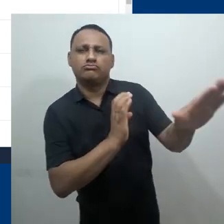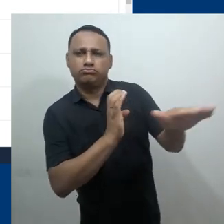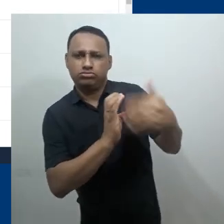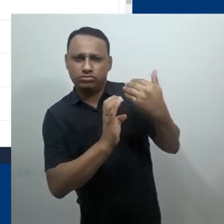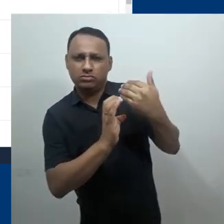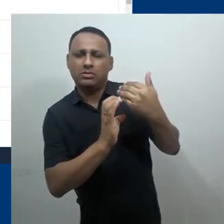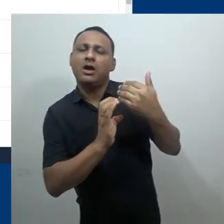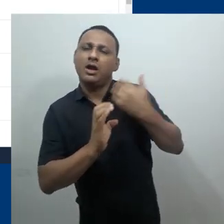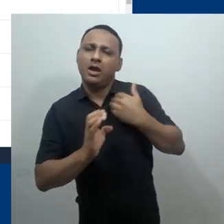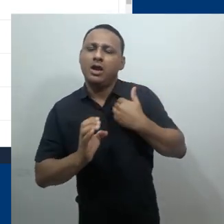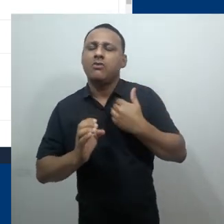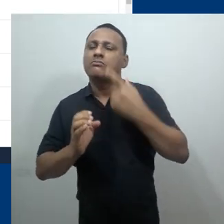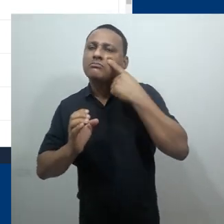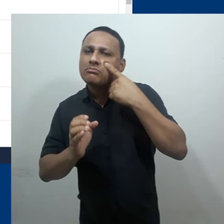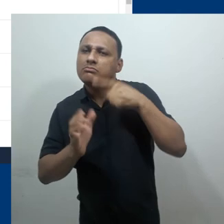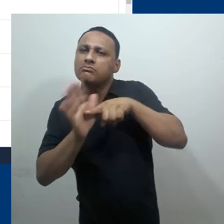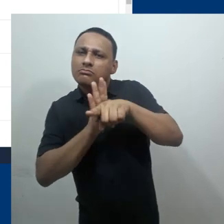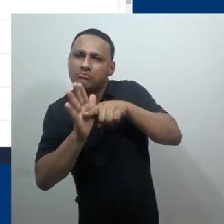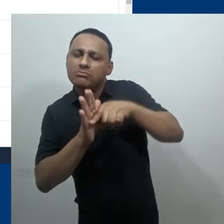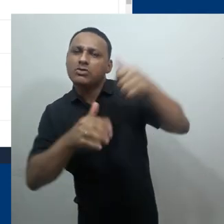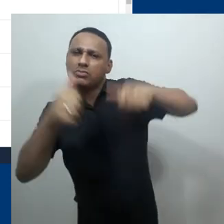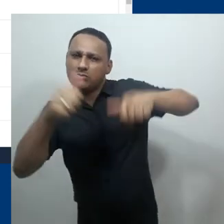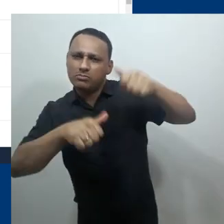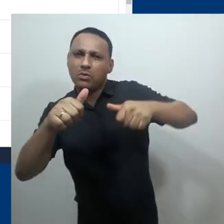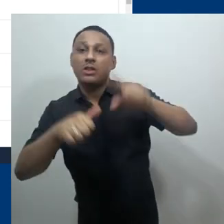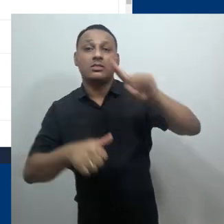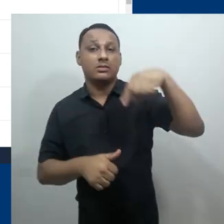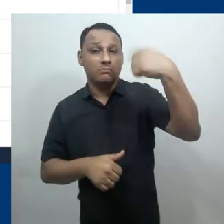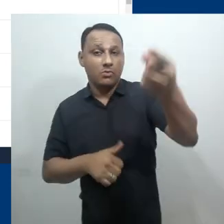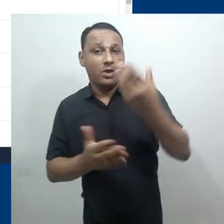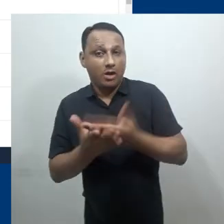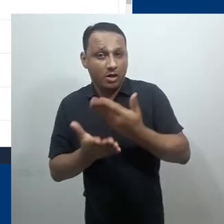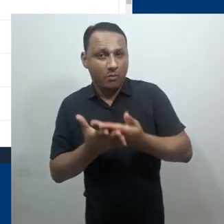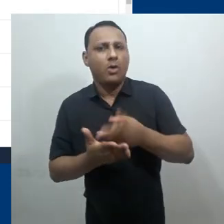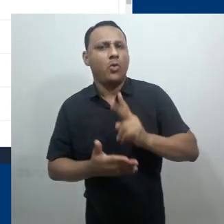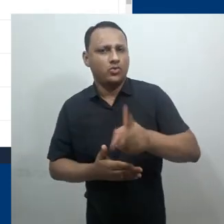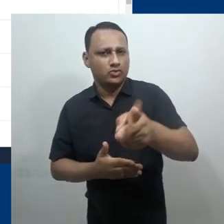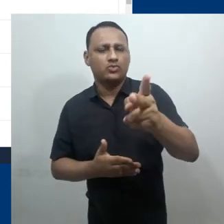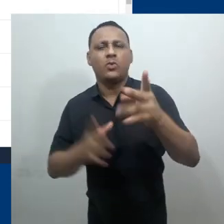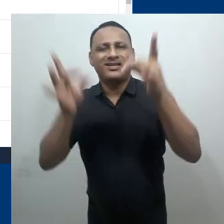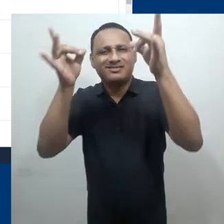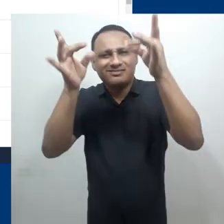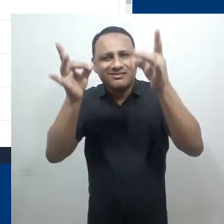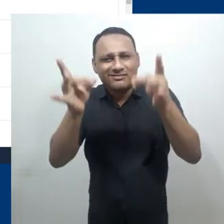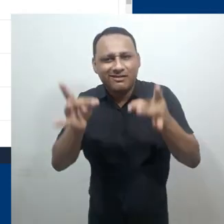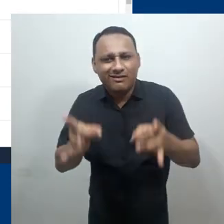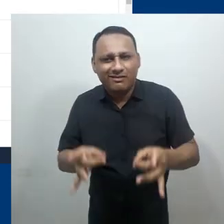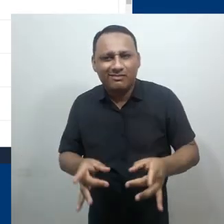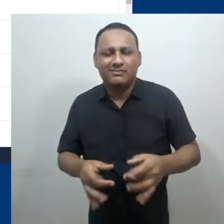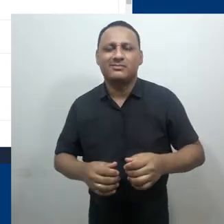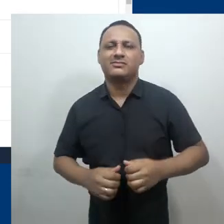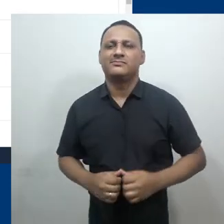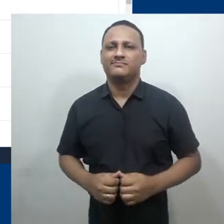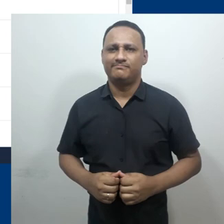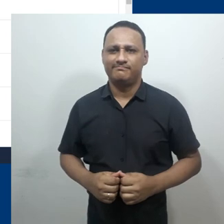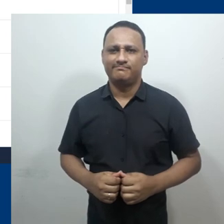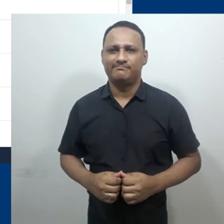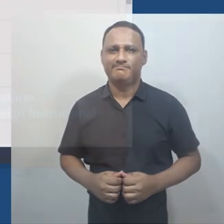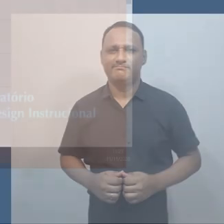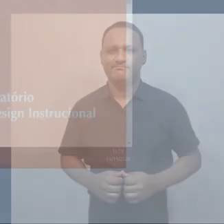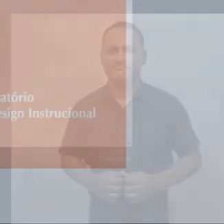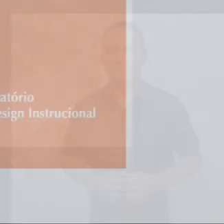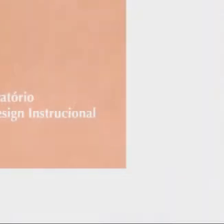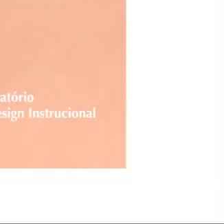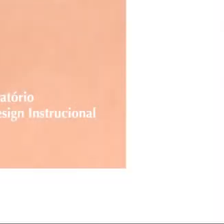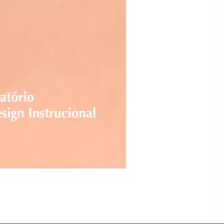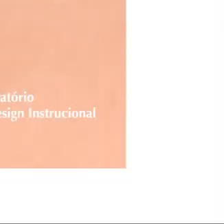imagem ou texto que será corrigido pelos tutores ou professores. Nas próximas aulas, daremos mais detalhes.